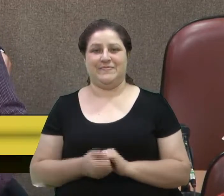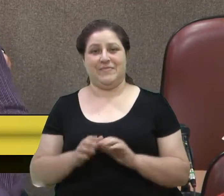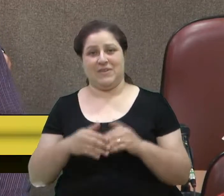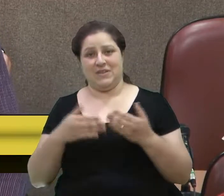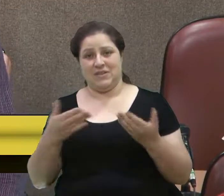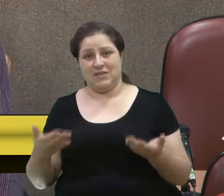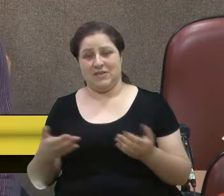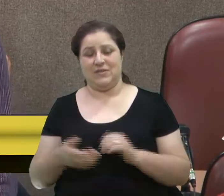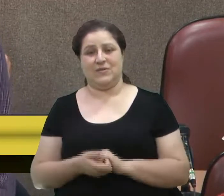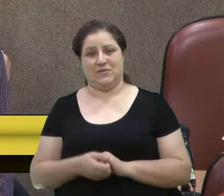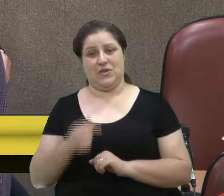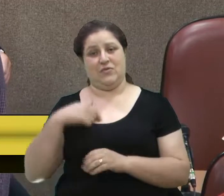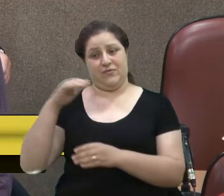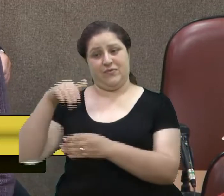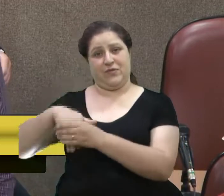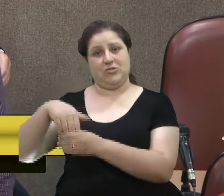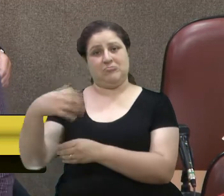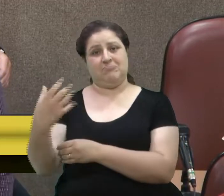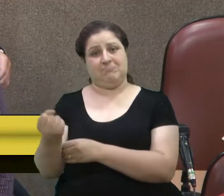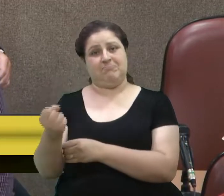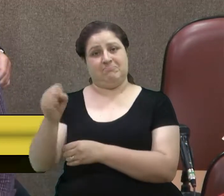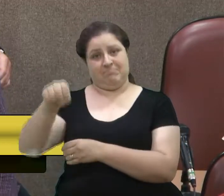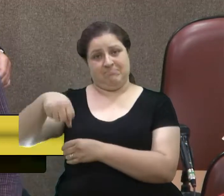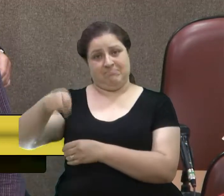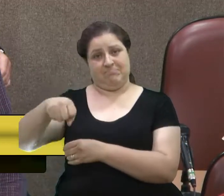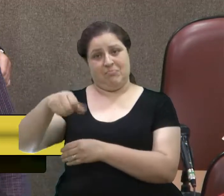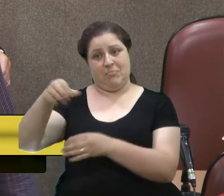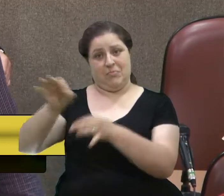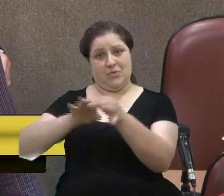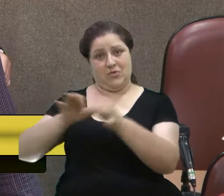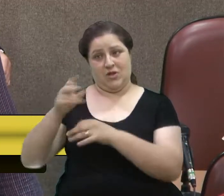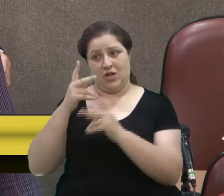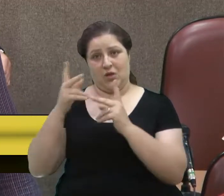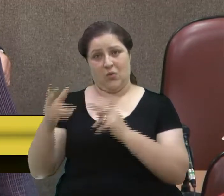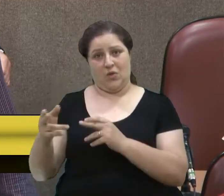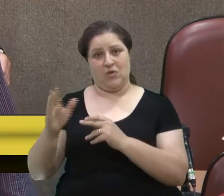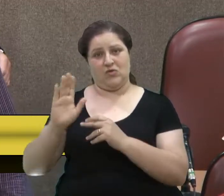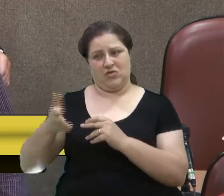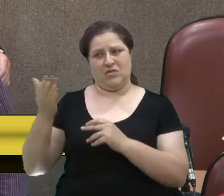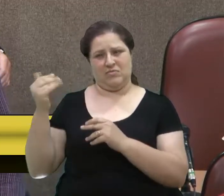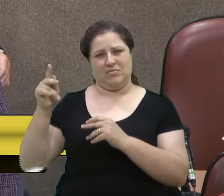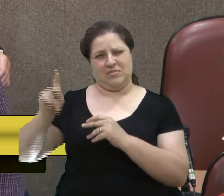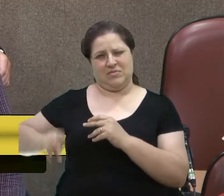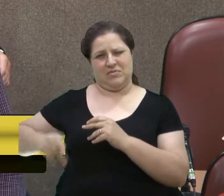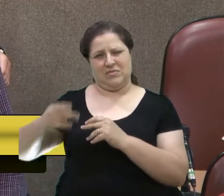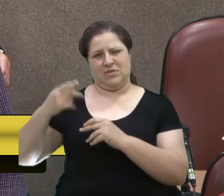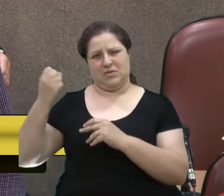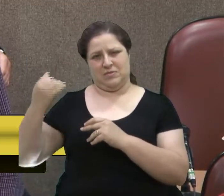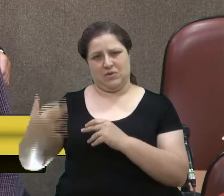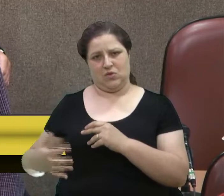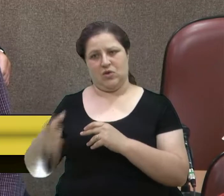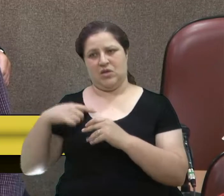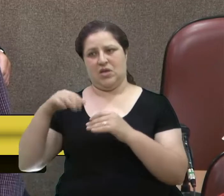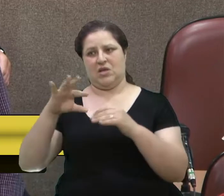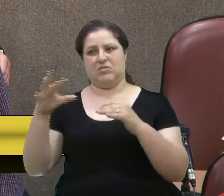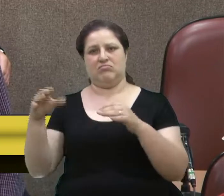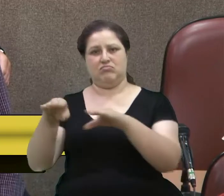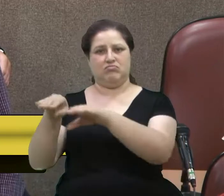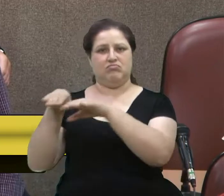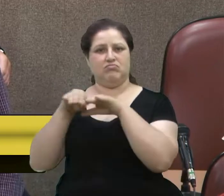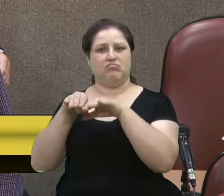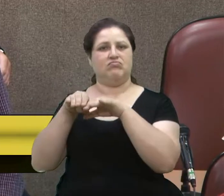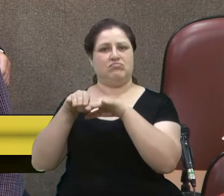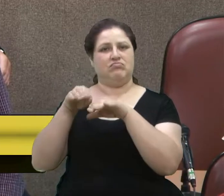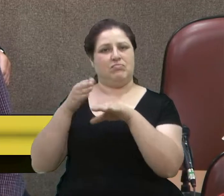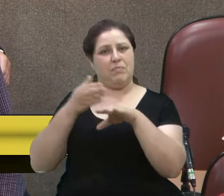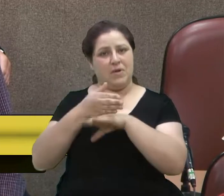Então, votarei favorável e projetos como esses, como foi dito aqui, são unânimes, têm a participação e